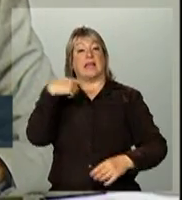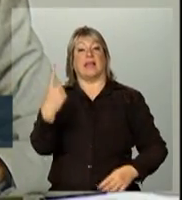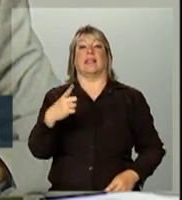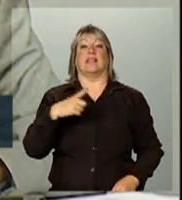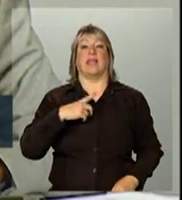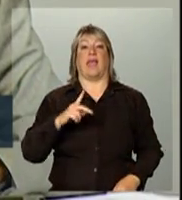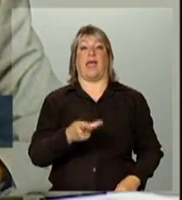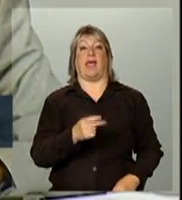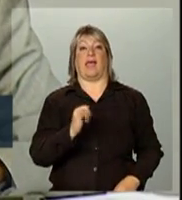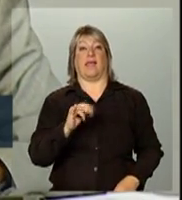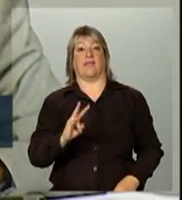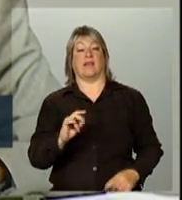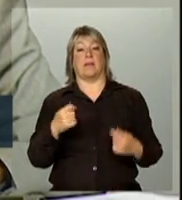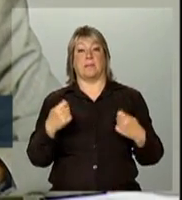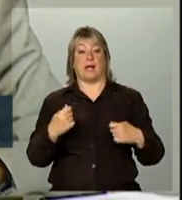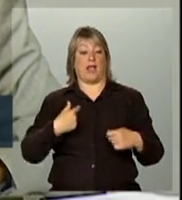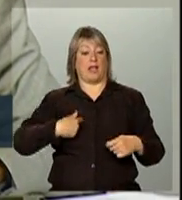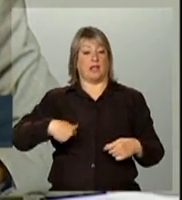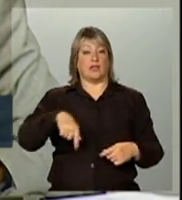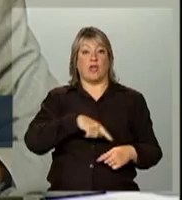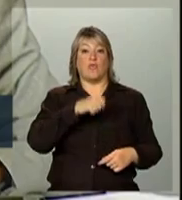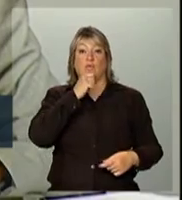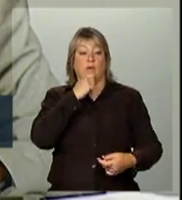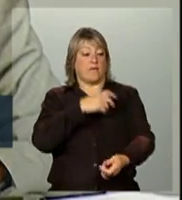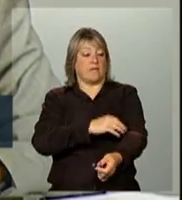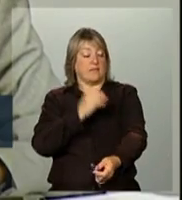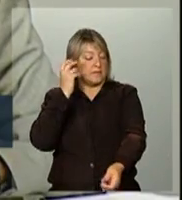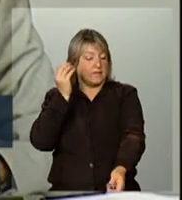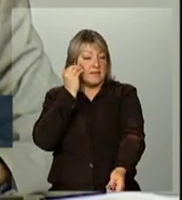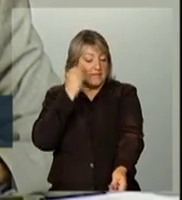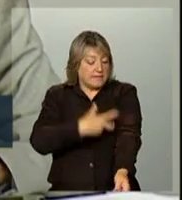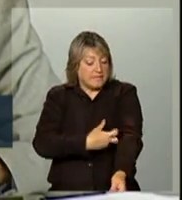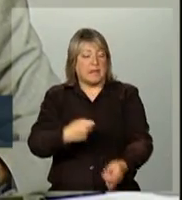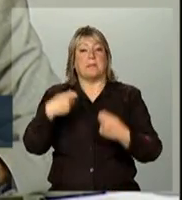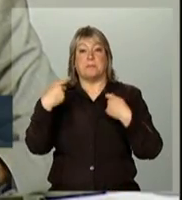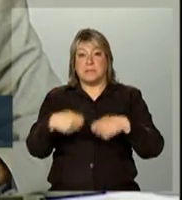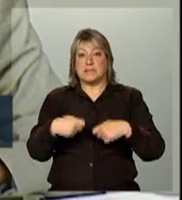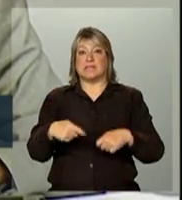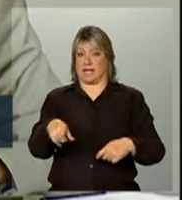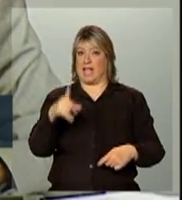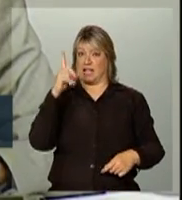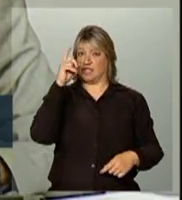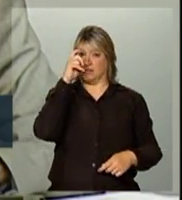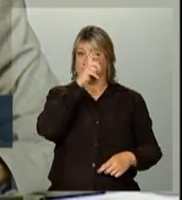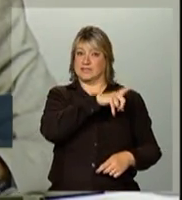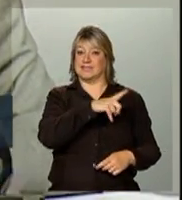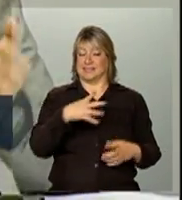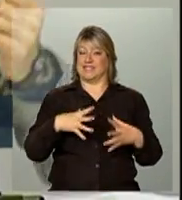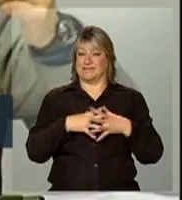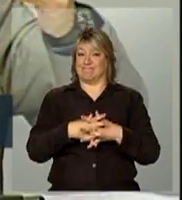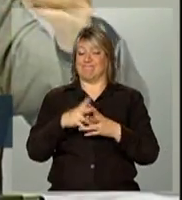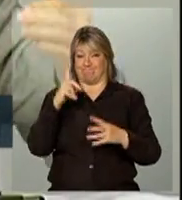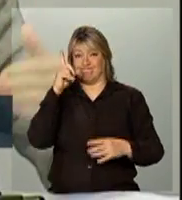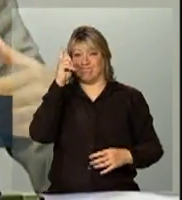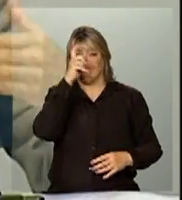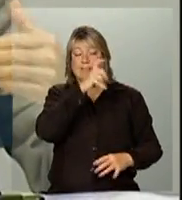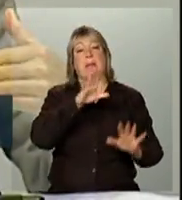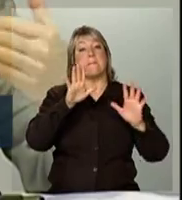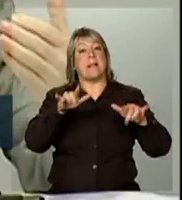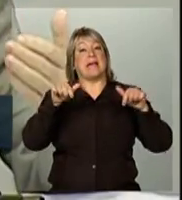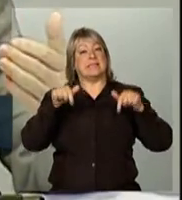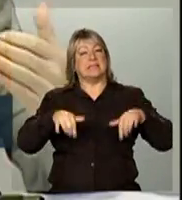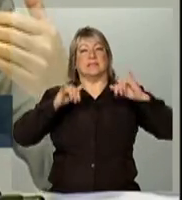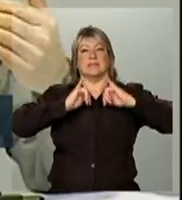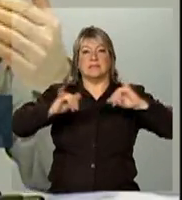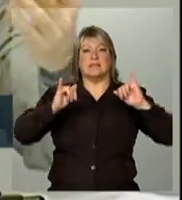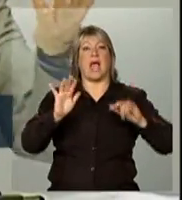nós outros que estamos do outro lado e que não fizemos o teste ainda. Quer dizer, é difícil mesmo, é complexo, mas esse movimento vai trazer